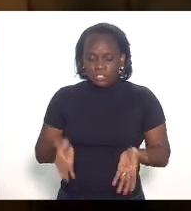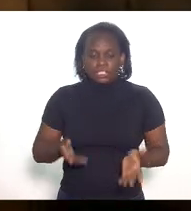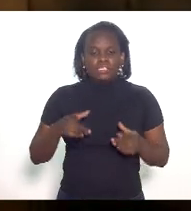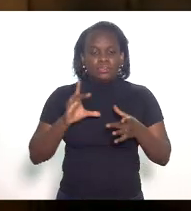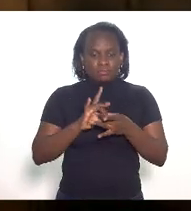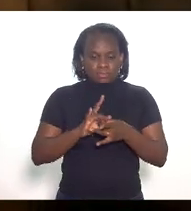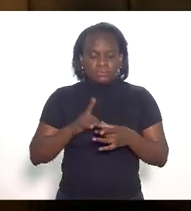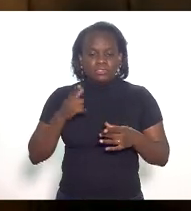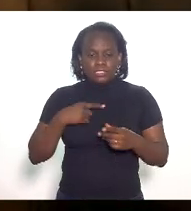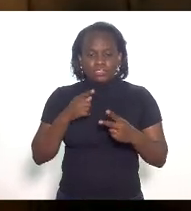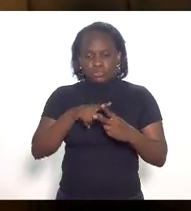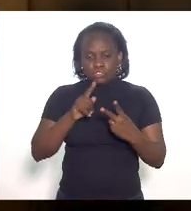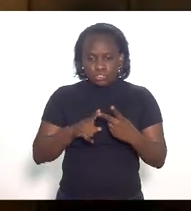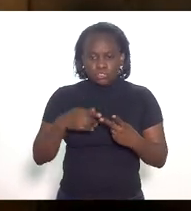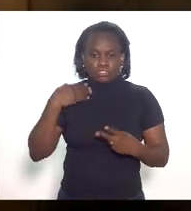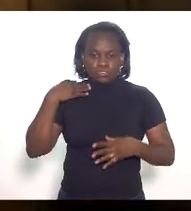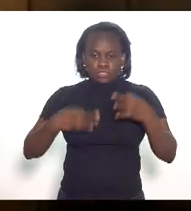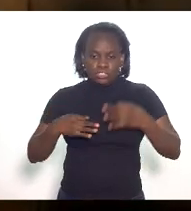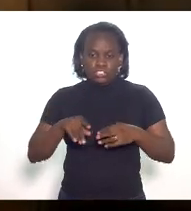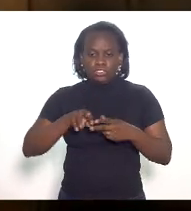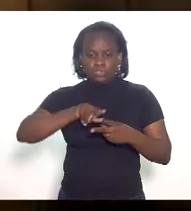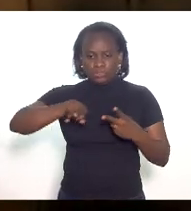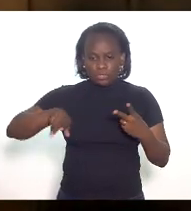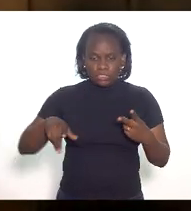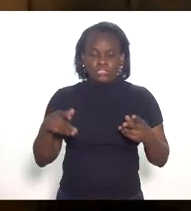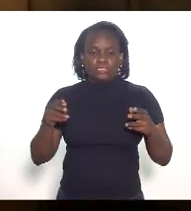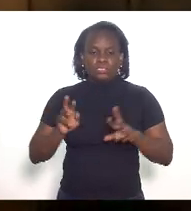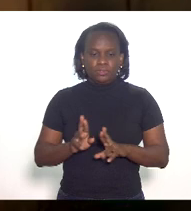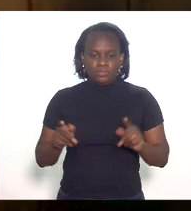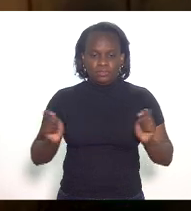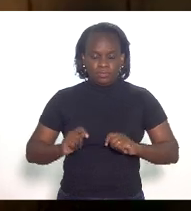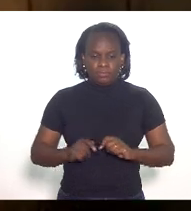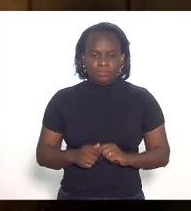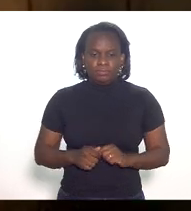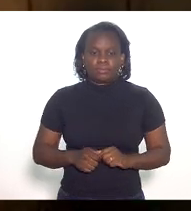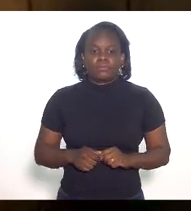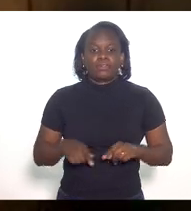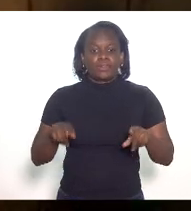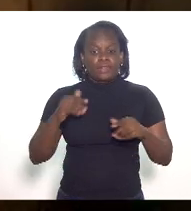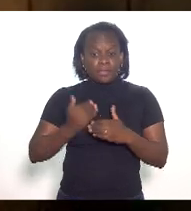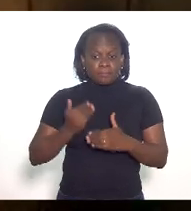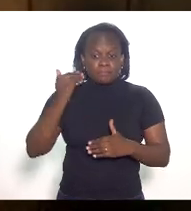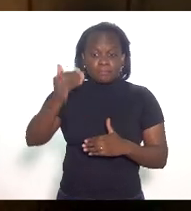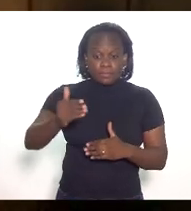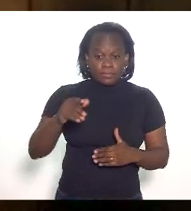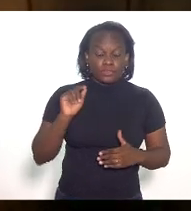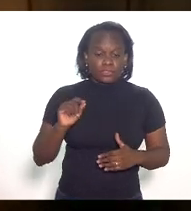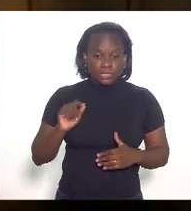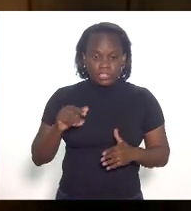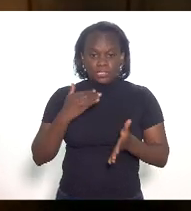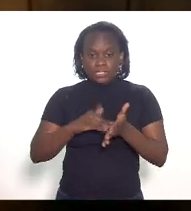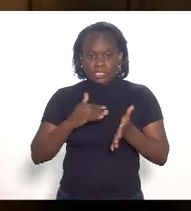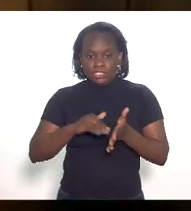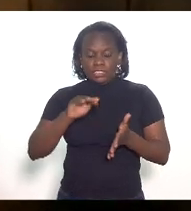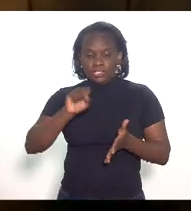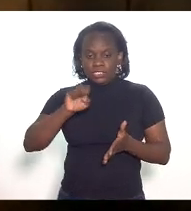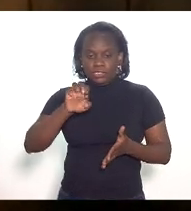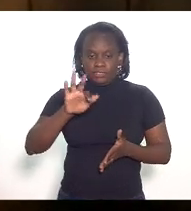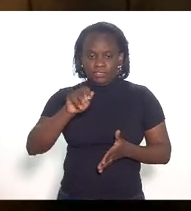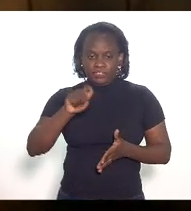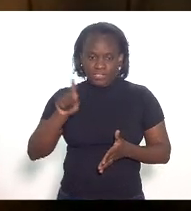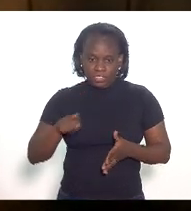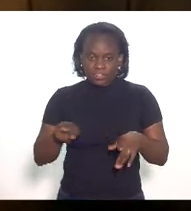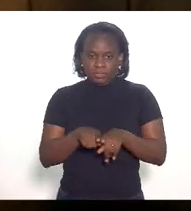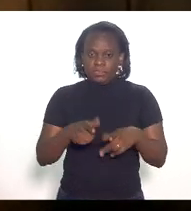como dois instrumentos jurídicos distintos dois atos normativos distintos para além o que a Secretaria de Fazenda também gostaria de